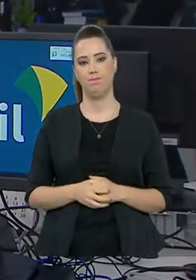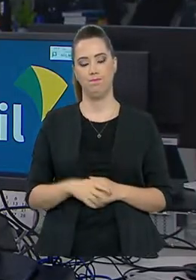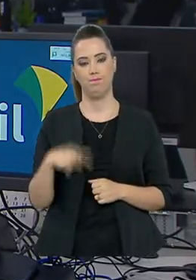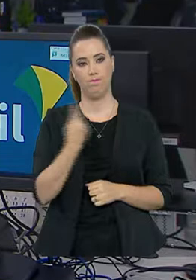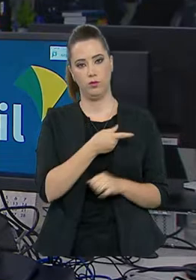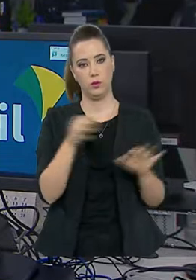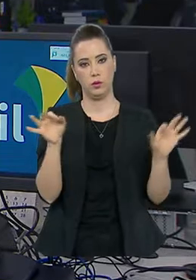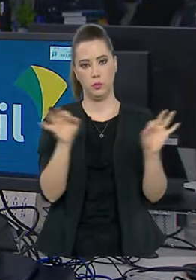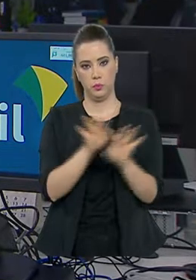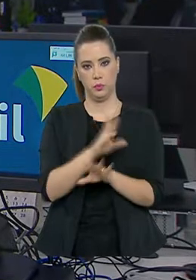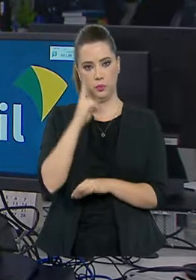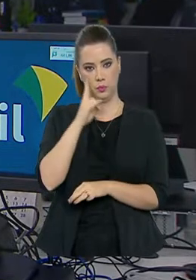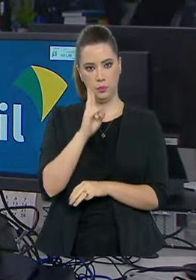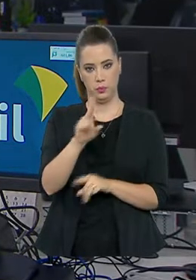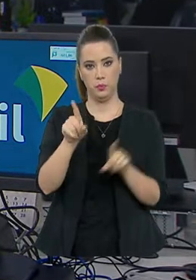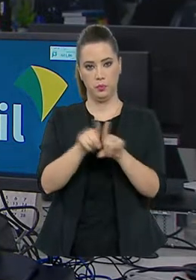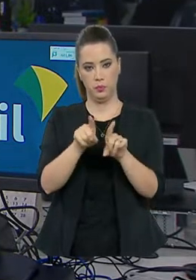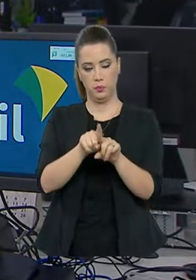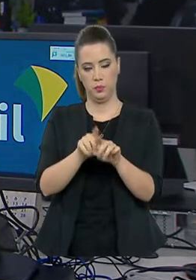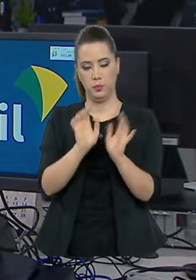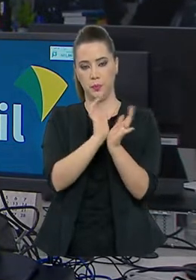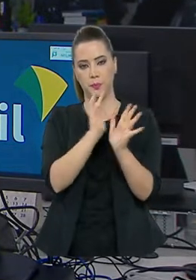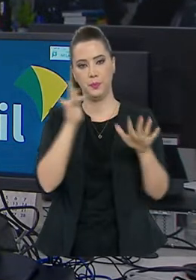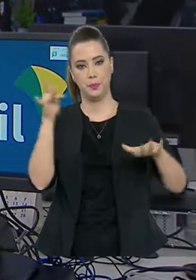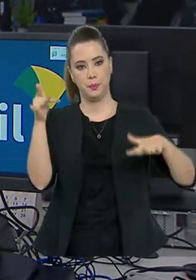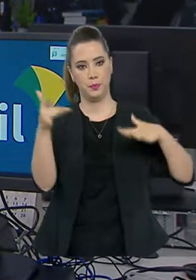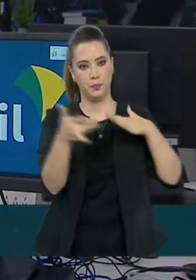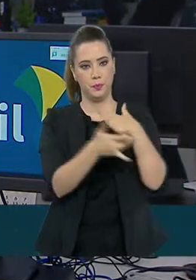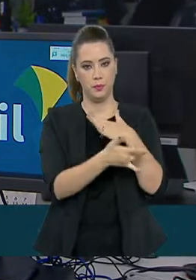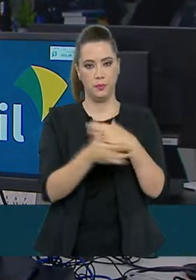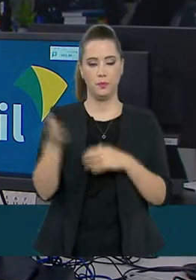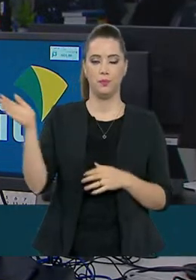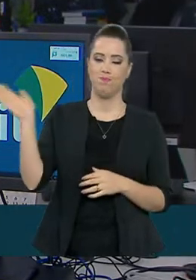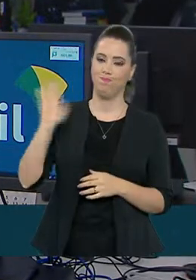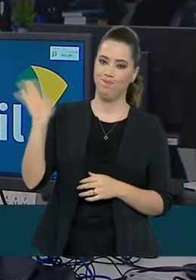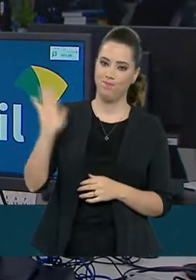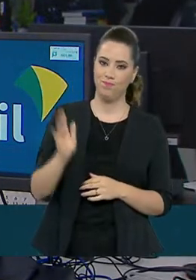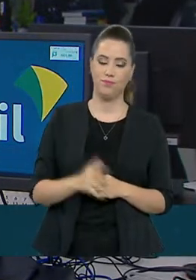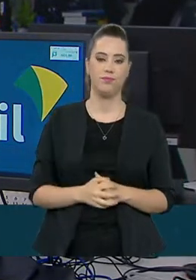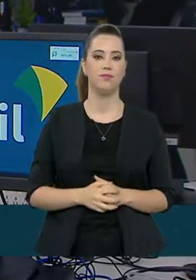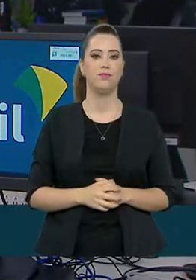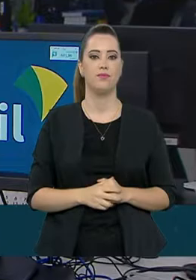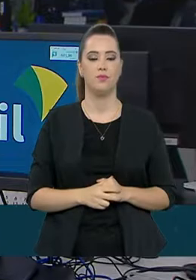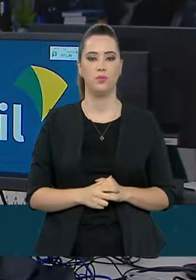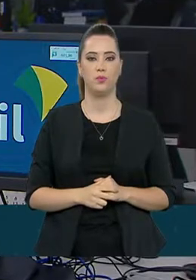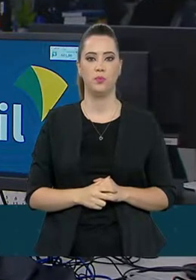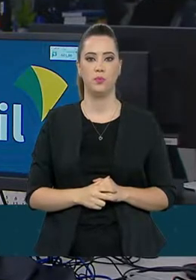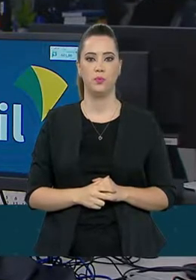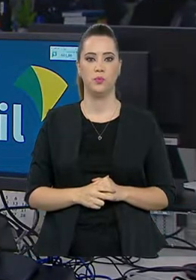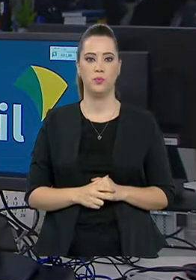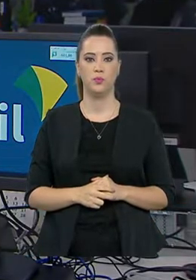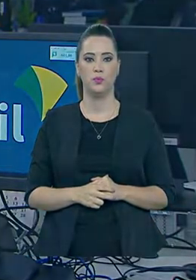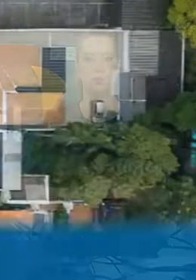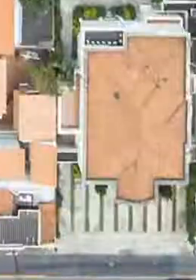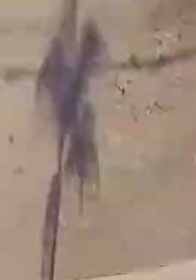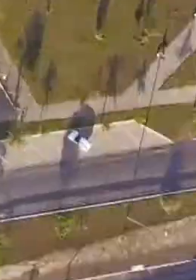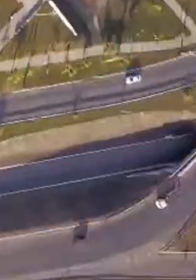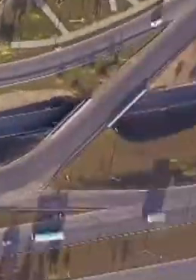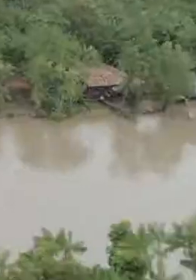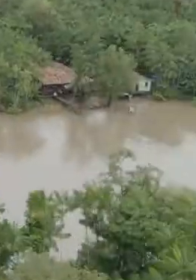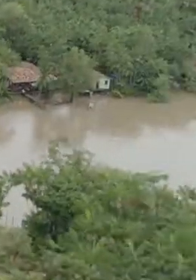A gente fica por aqui. Você continua bem informado também pelas nossas redes sociais. Até a próxima edição. Obrigado. Obrigado.